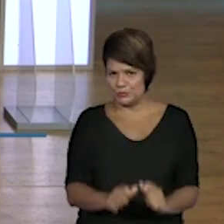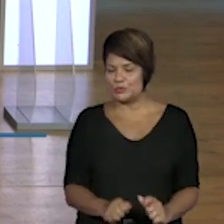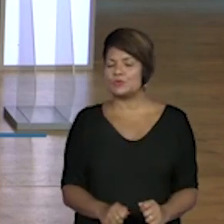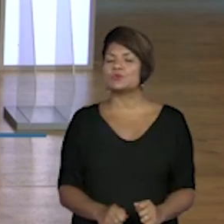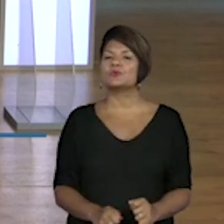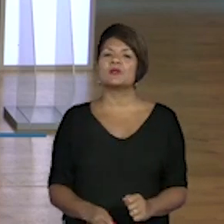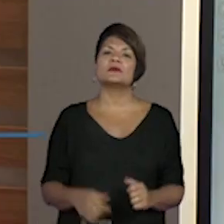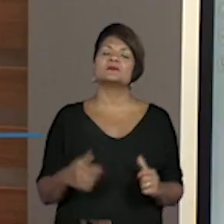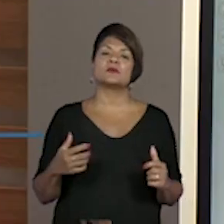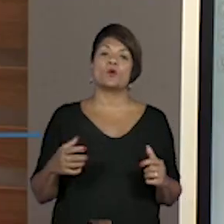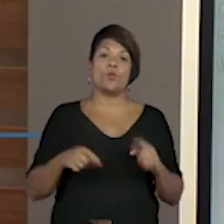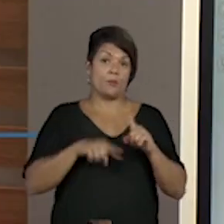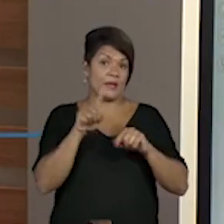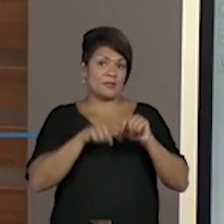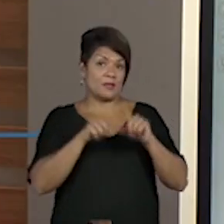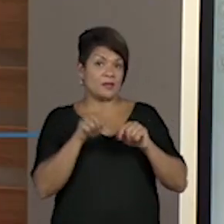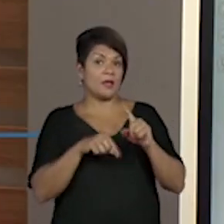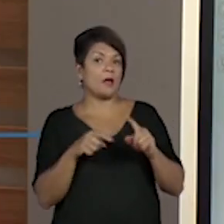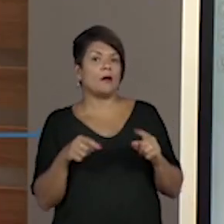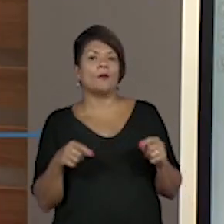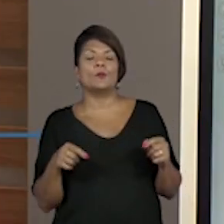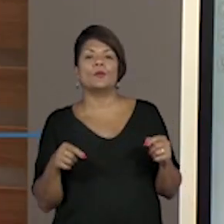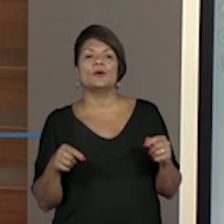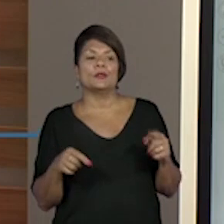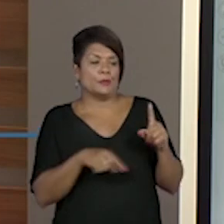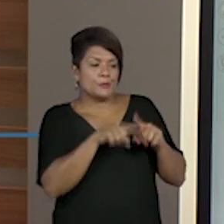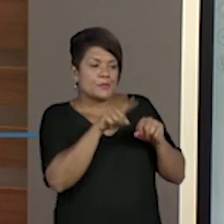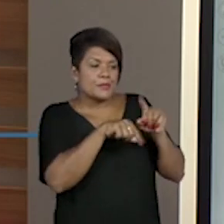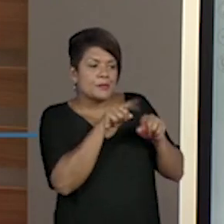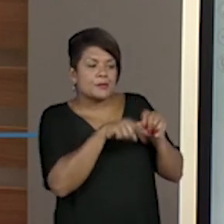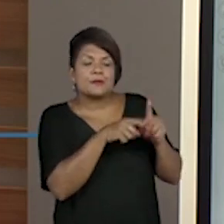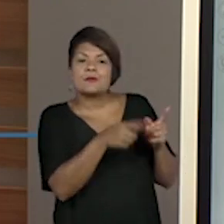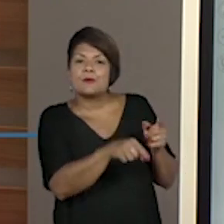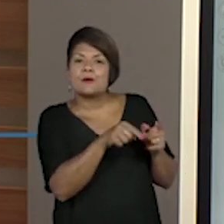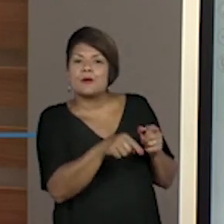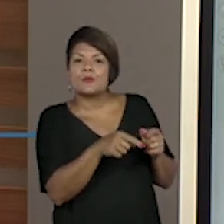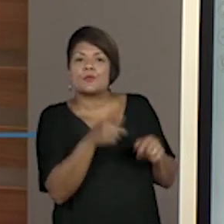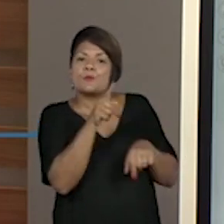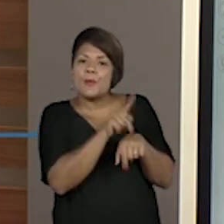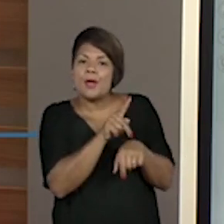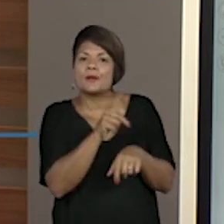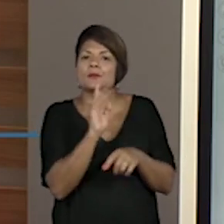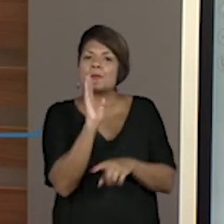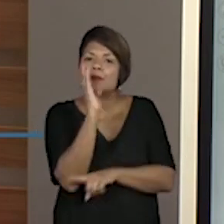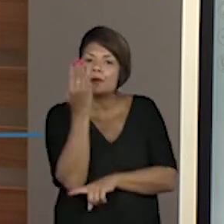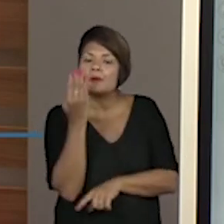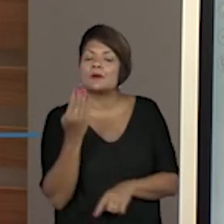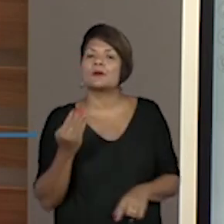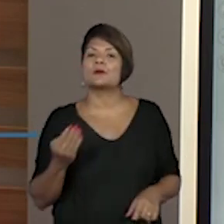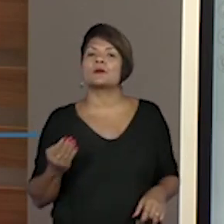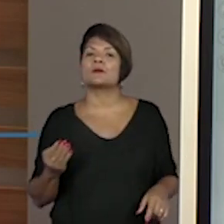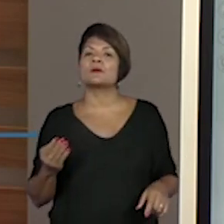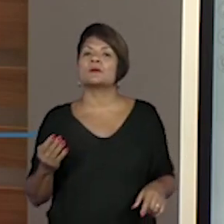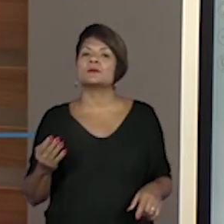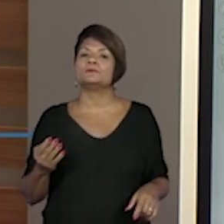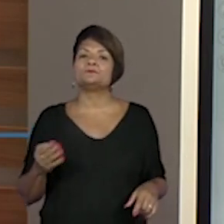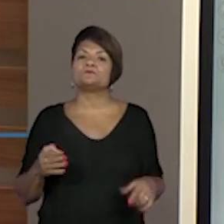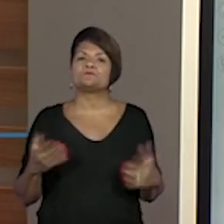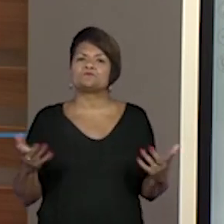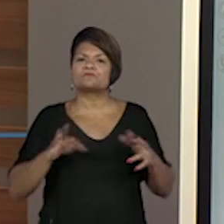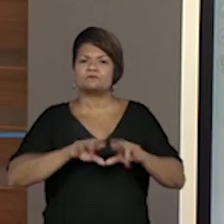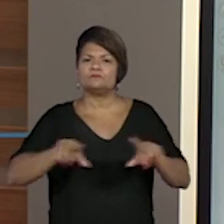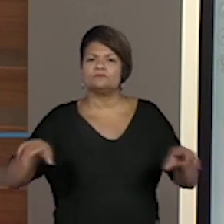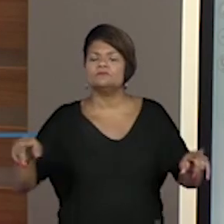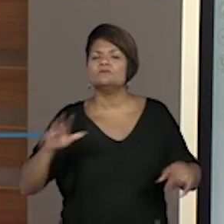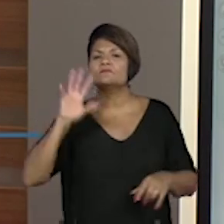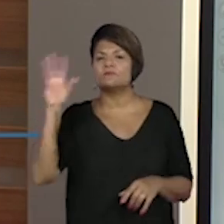no material, na matéria-prima, como pedra, madeira. Então, os africanos